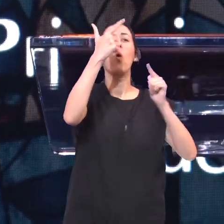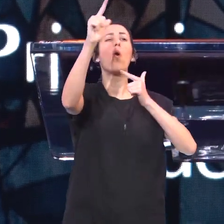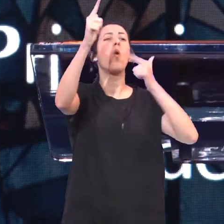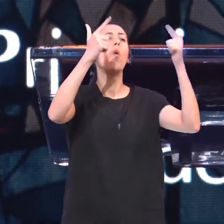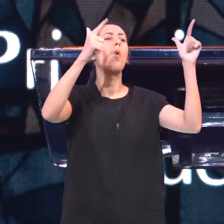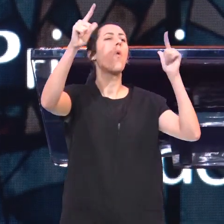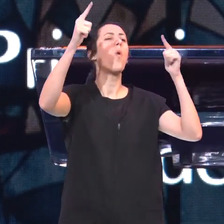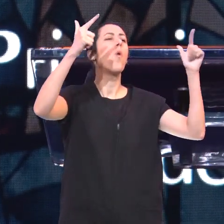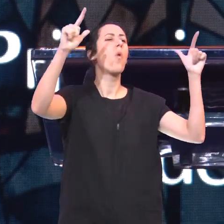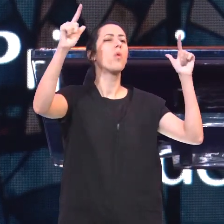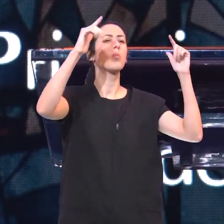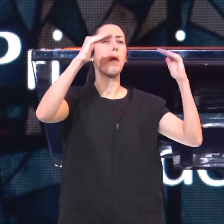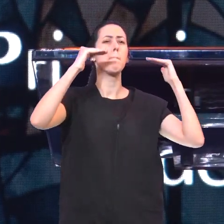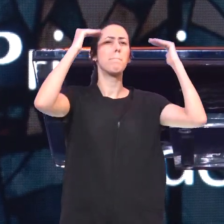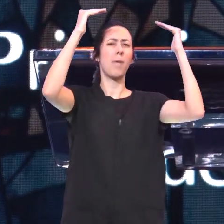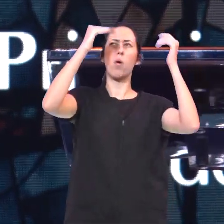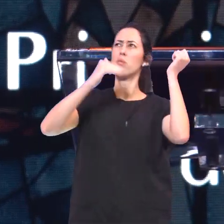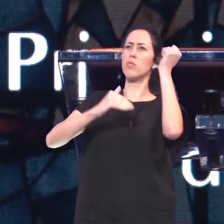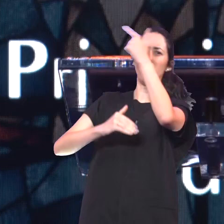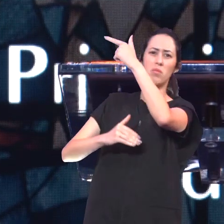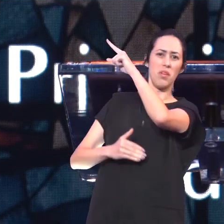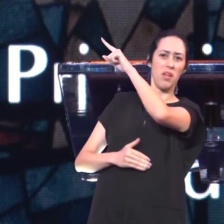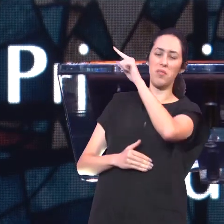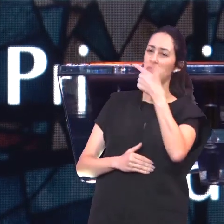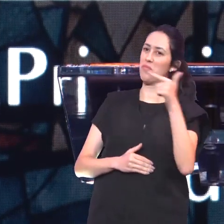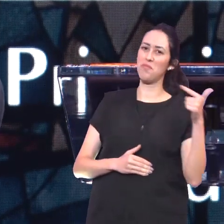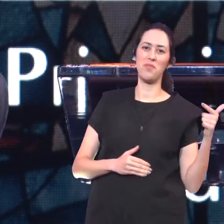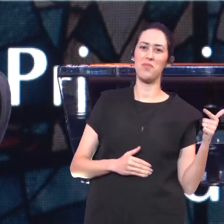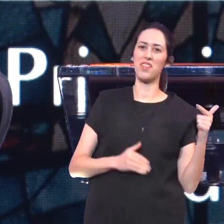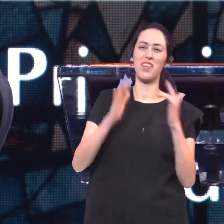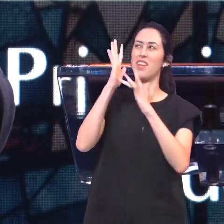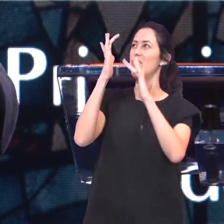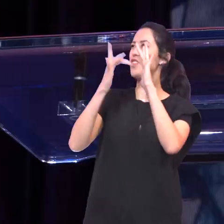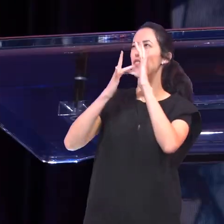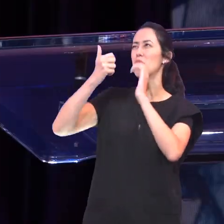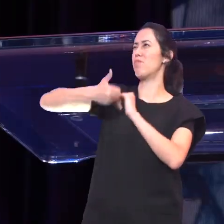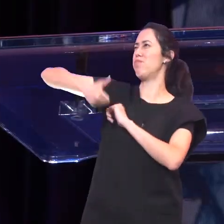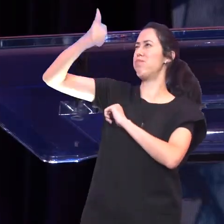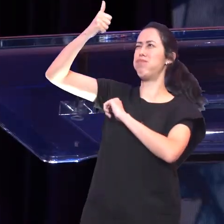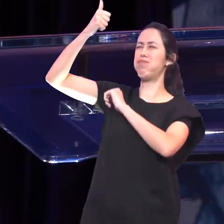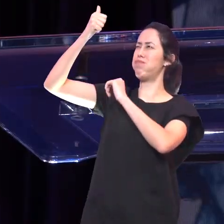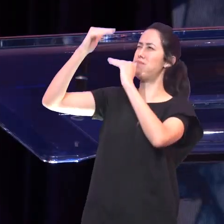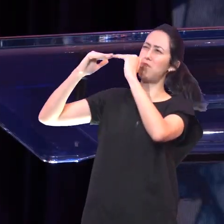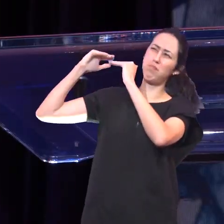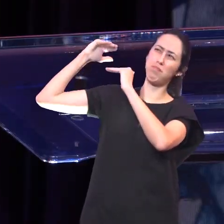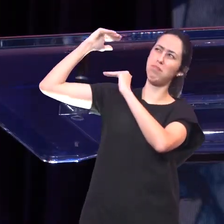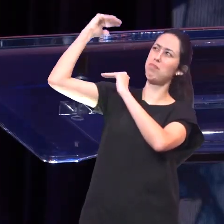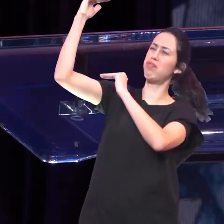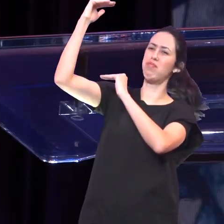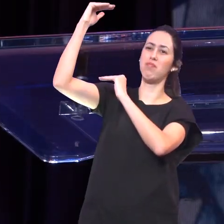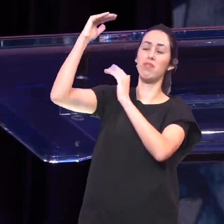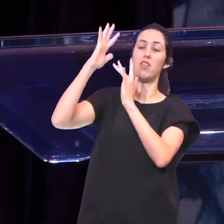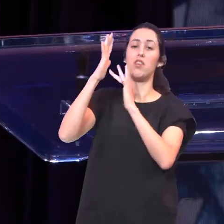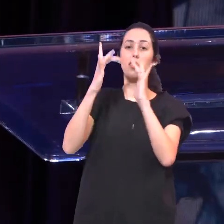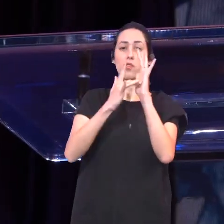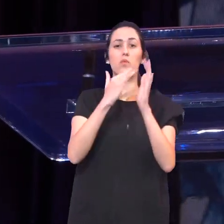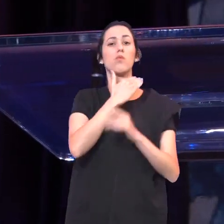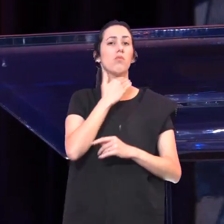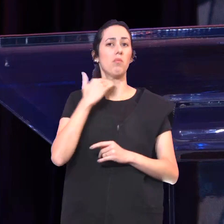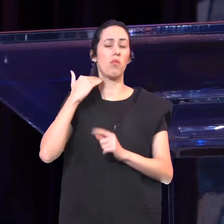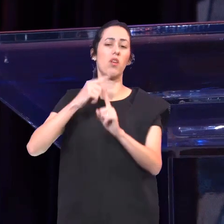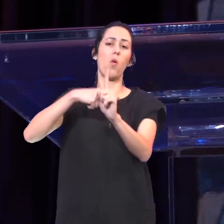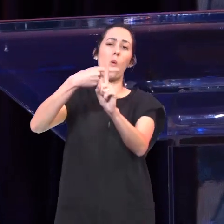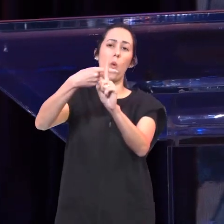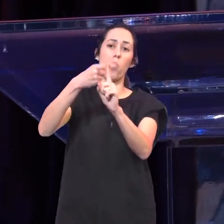Igual a ele Ele é Inigualável E ele morreu Naquela cruz